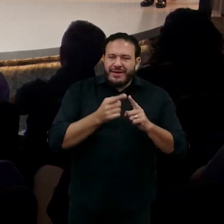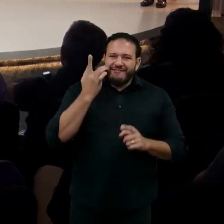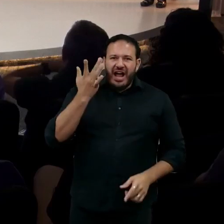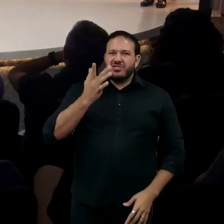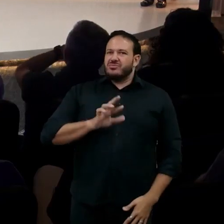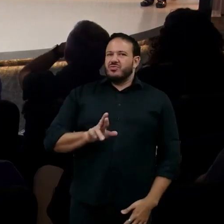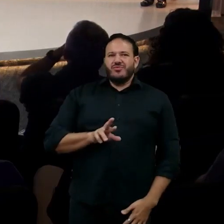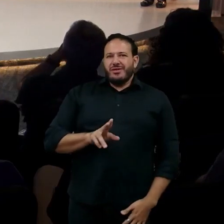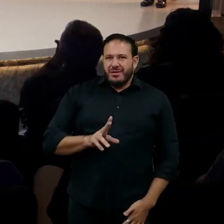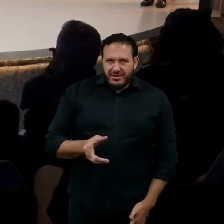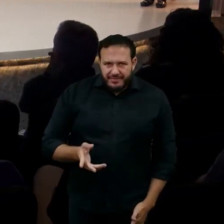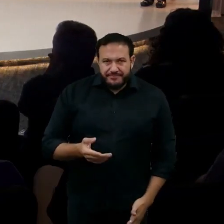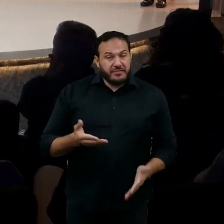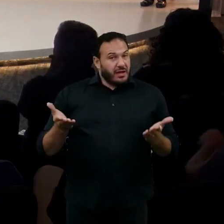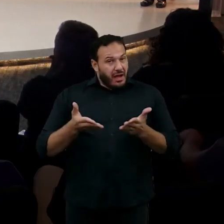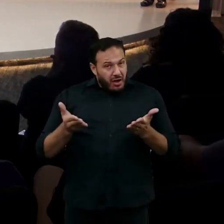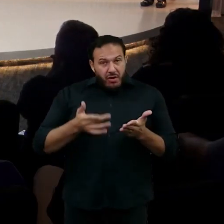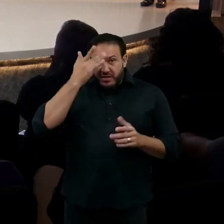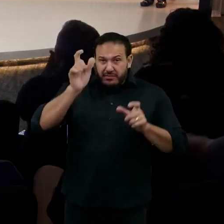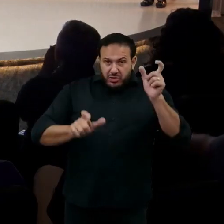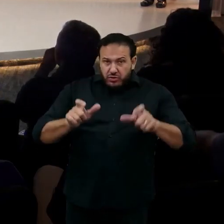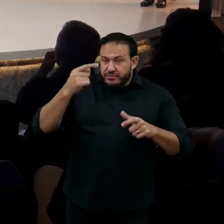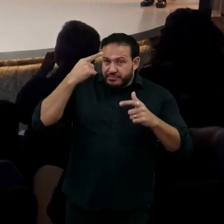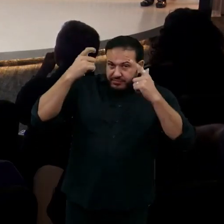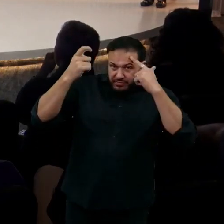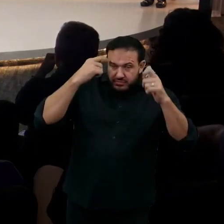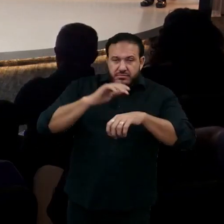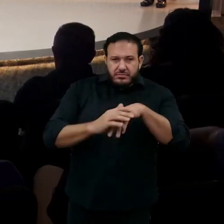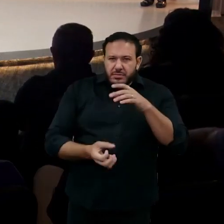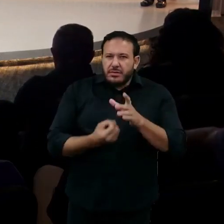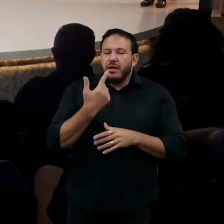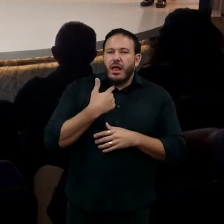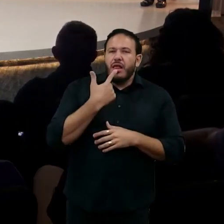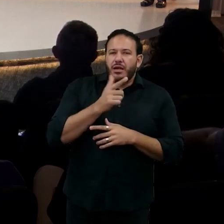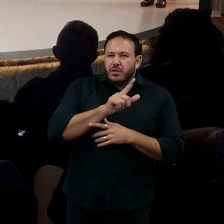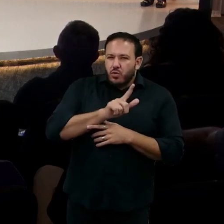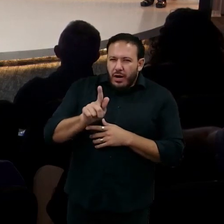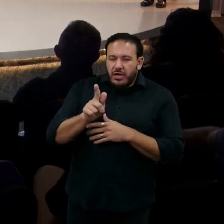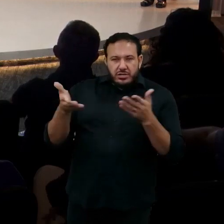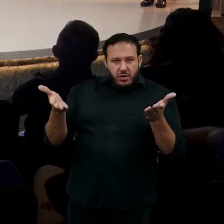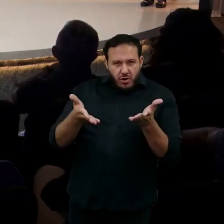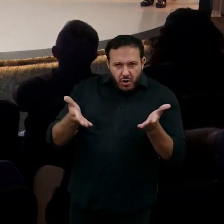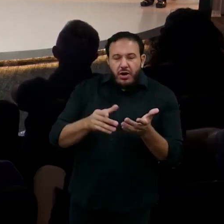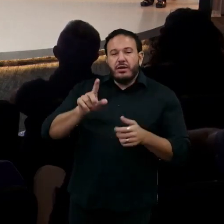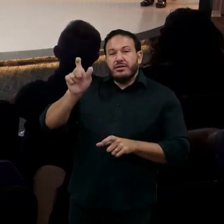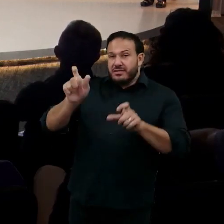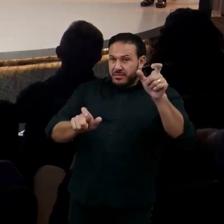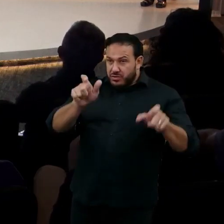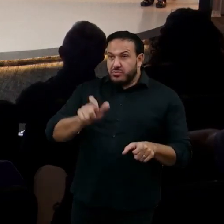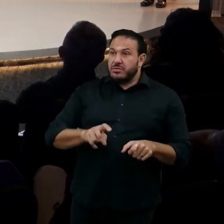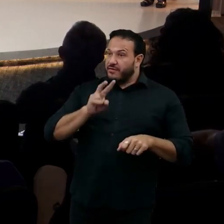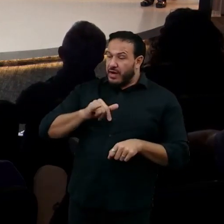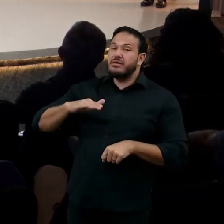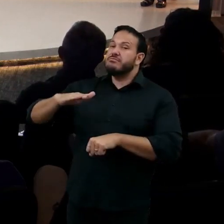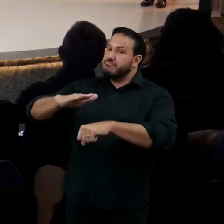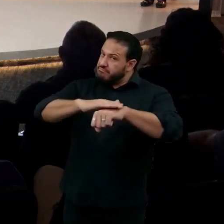Então, agora que as pessoas que desenvolveram os modelos de linguagem grande, eles vão fazer tudo. Eles